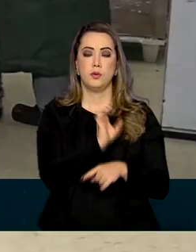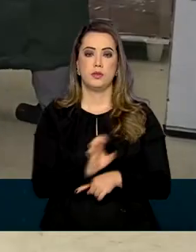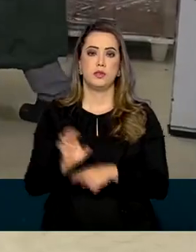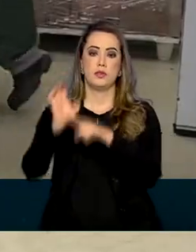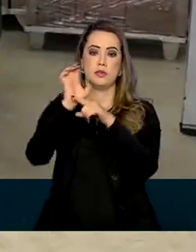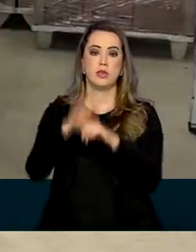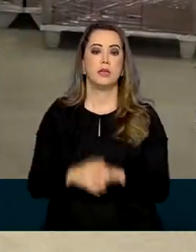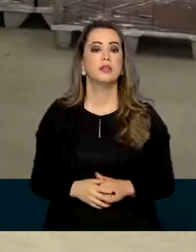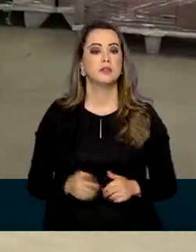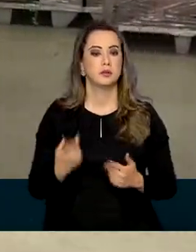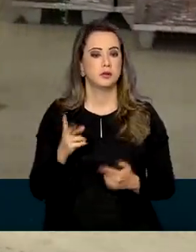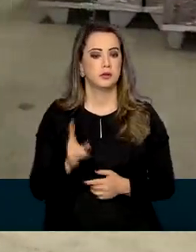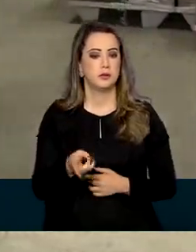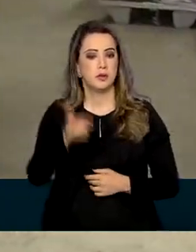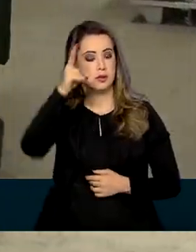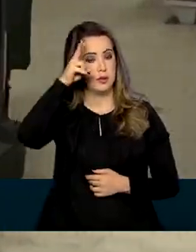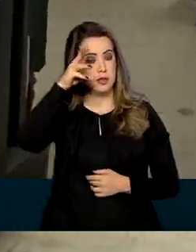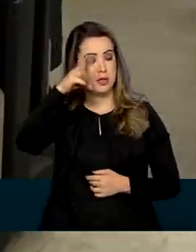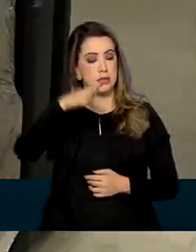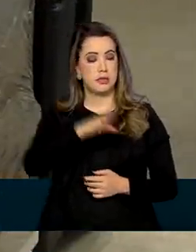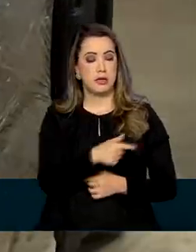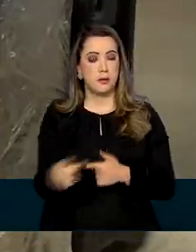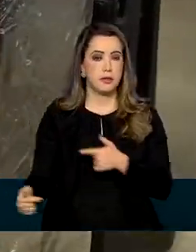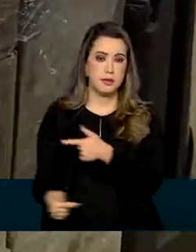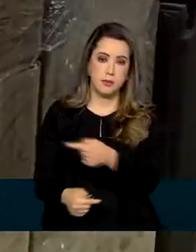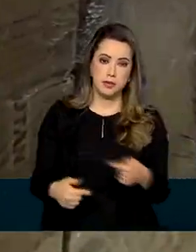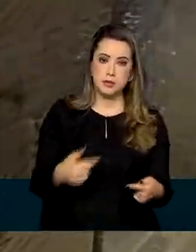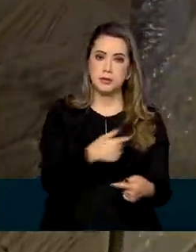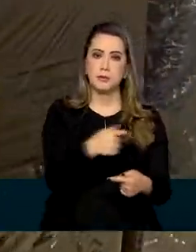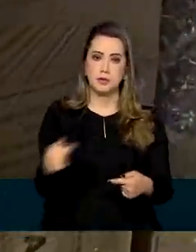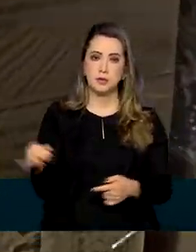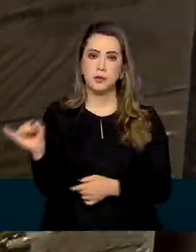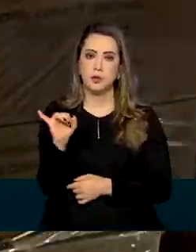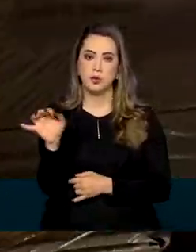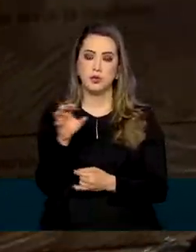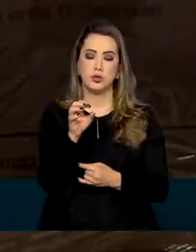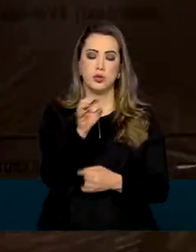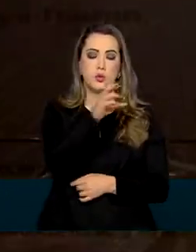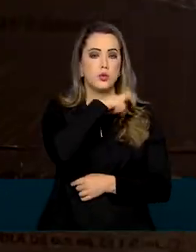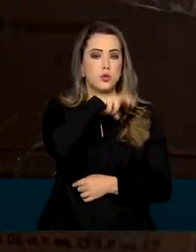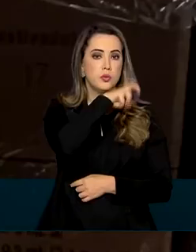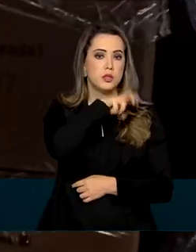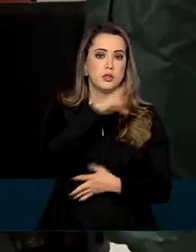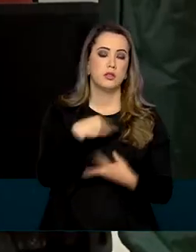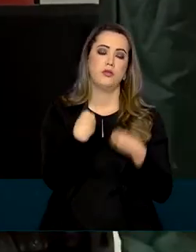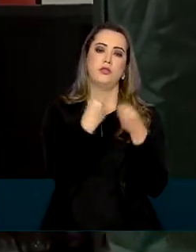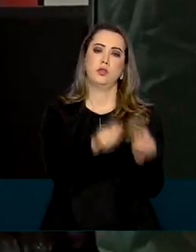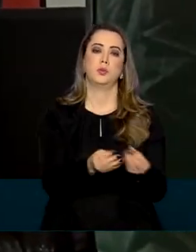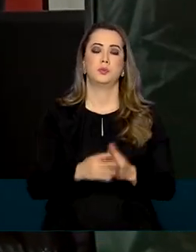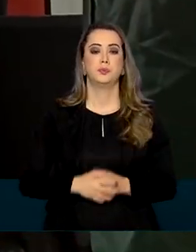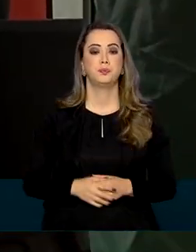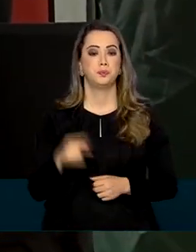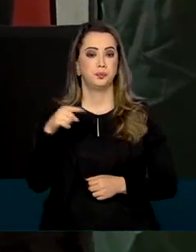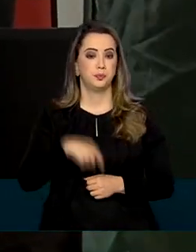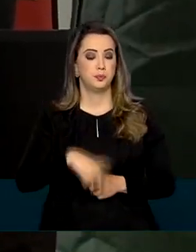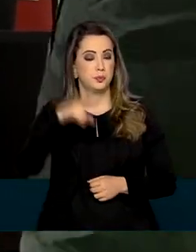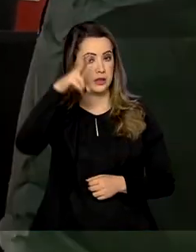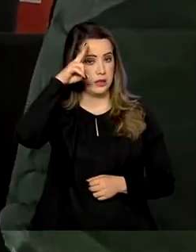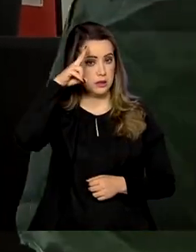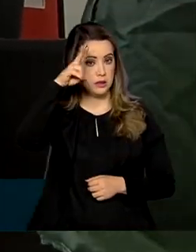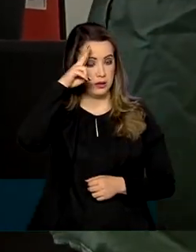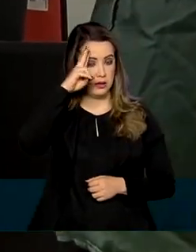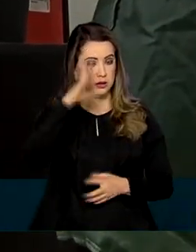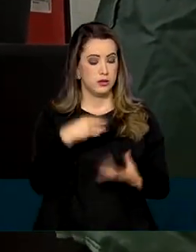E as entregas semanais do Instituto Butantan continuam. Nesta segunda-feira, foram entregues ao Ministério da Saúde